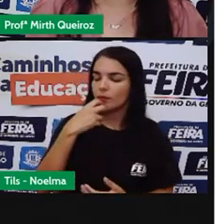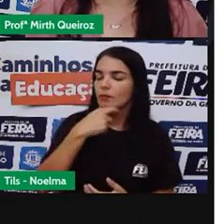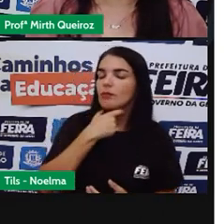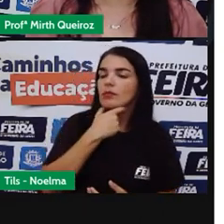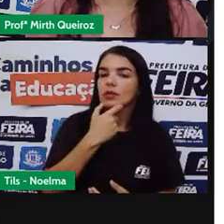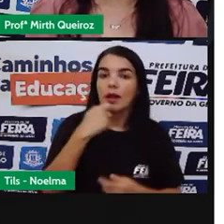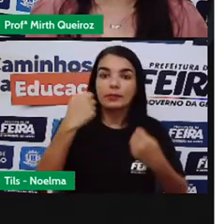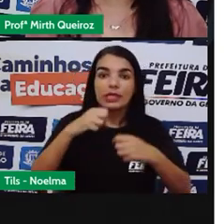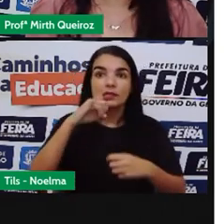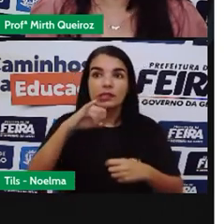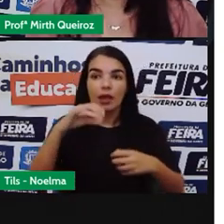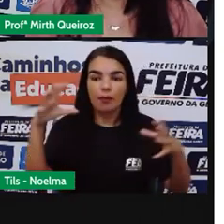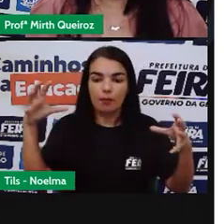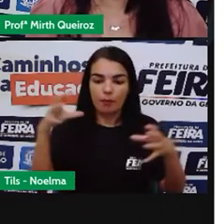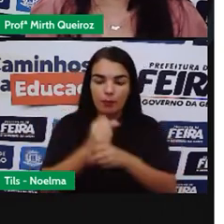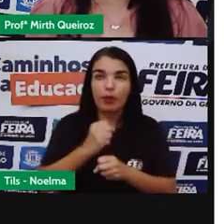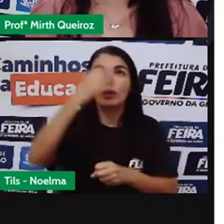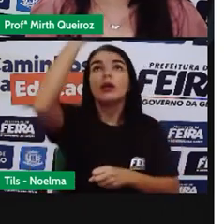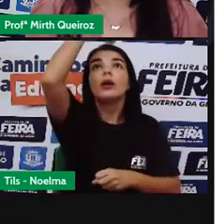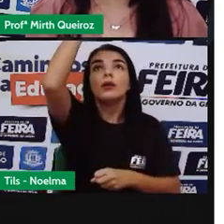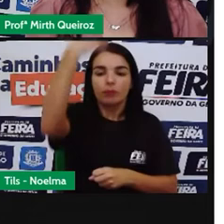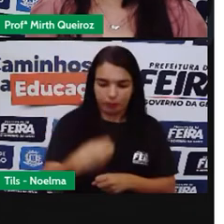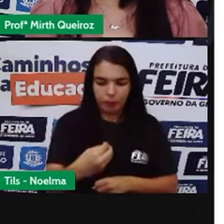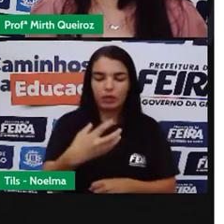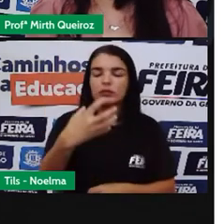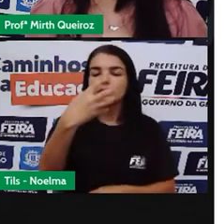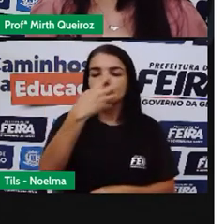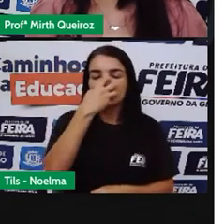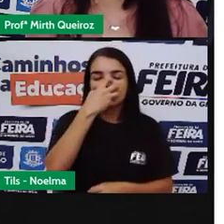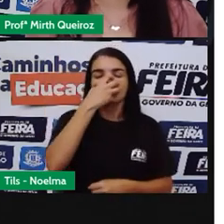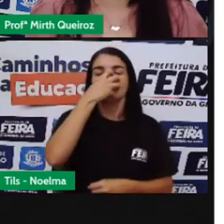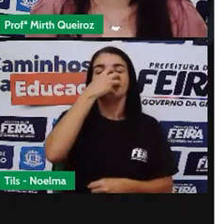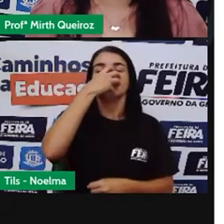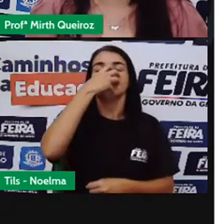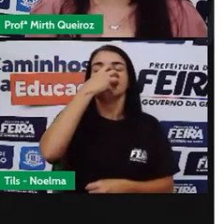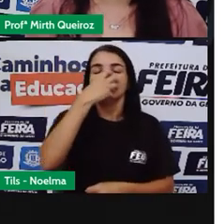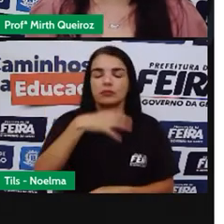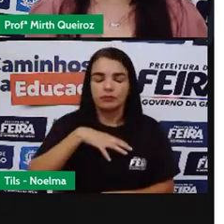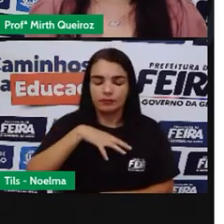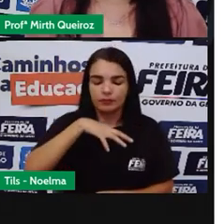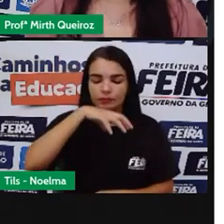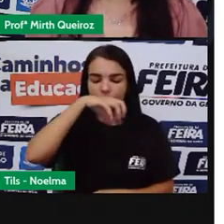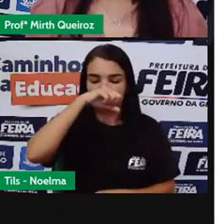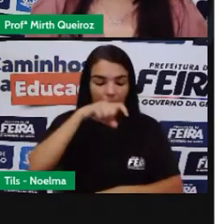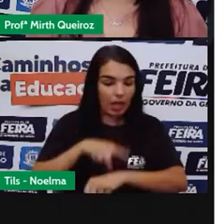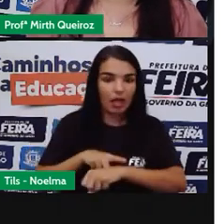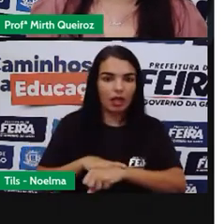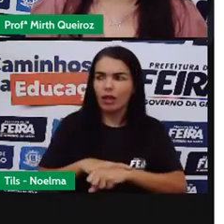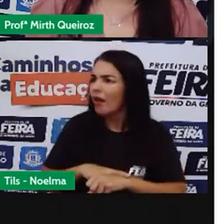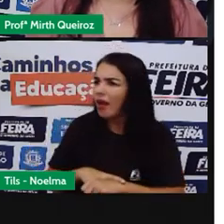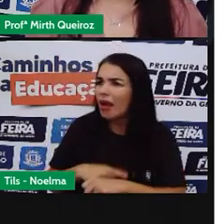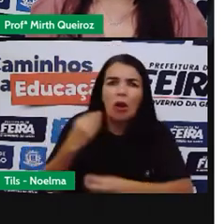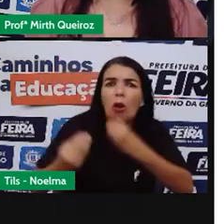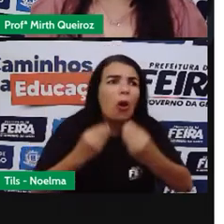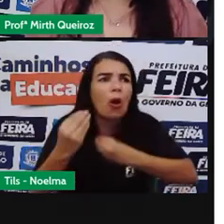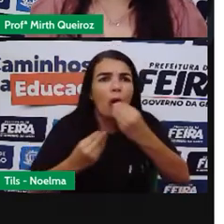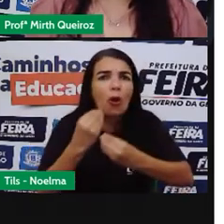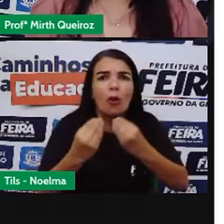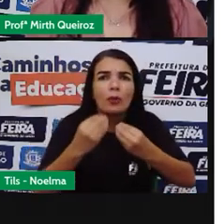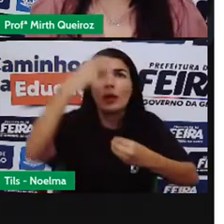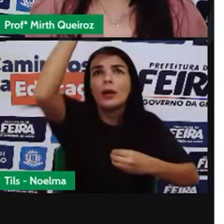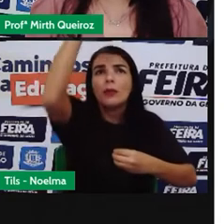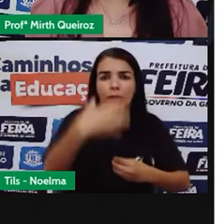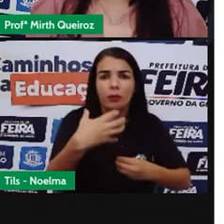máscaras de oxigênio cairão automaticamente em seus compartimentos. Que história é essa? Que